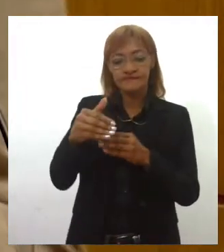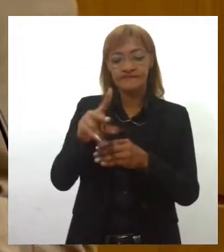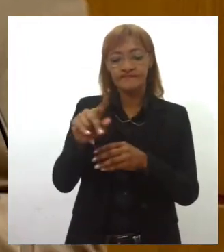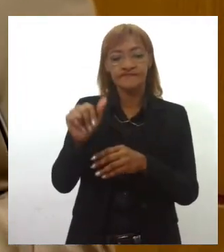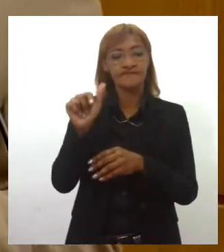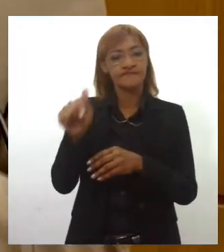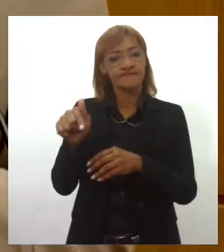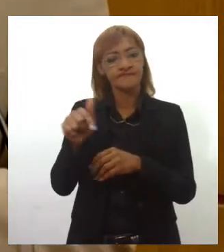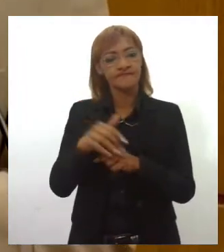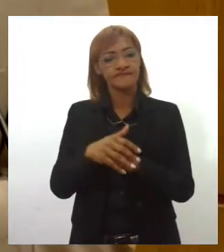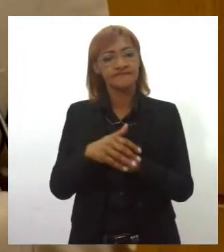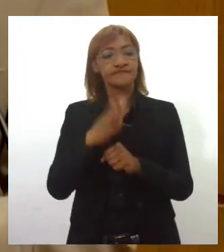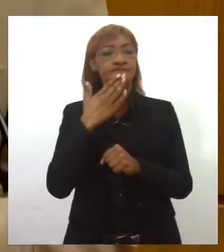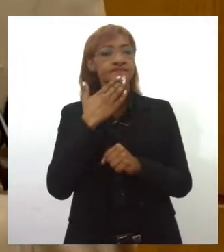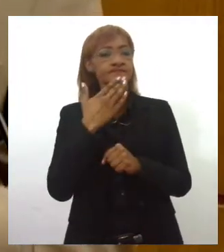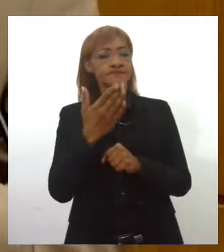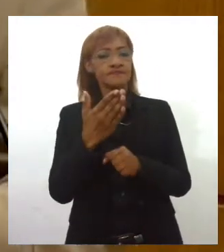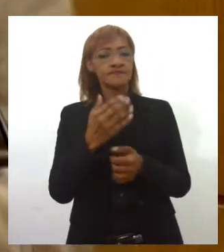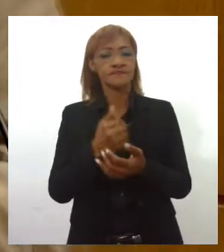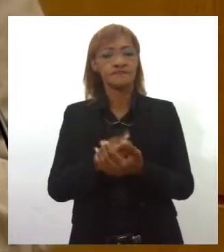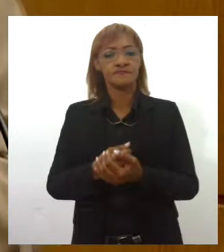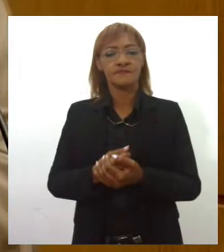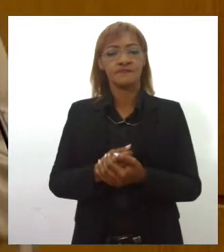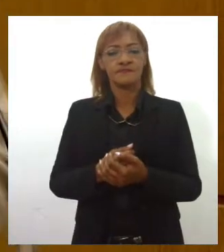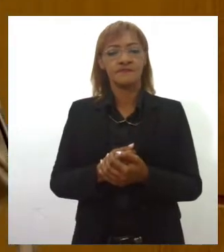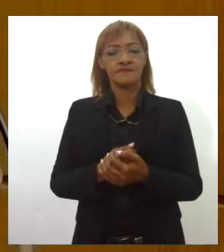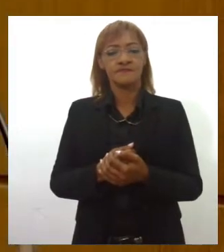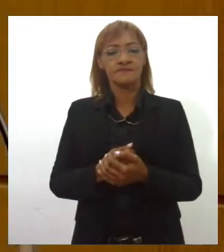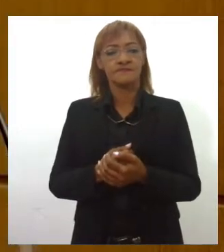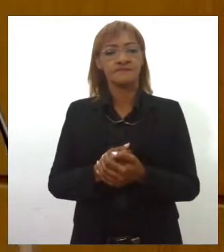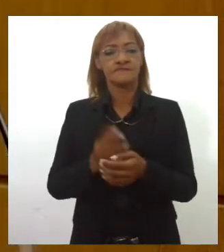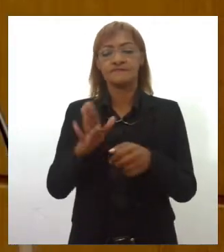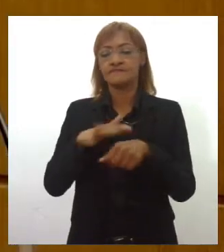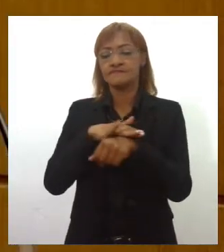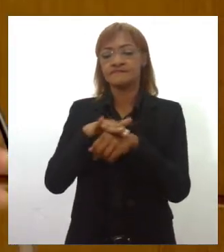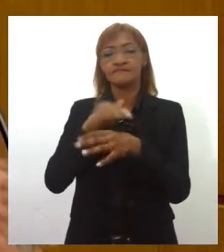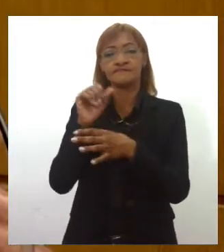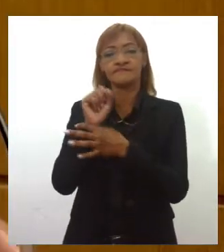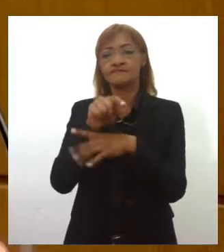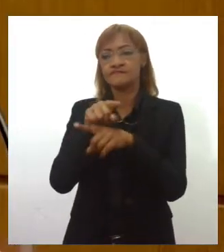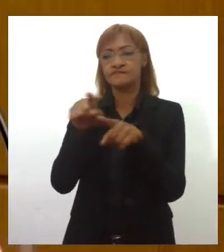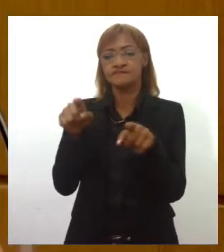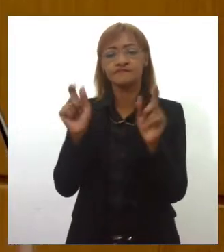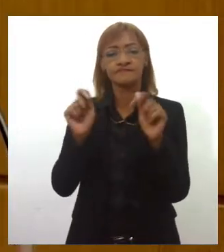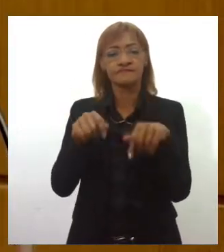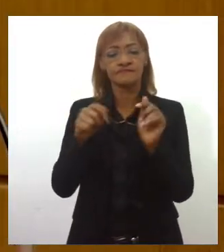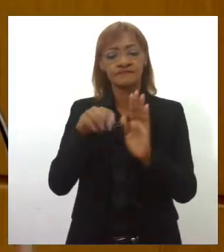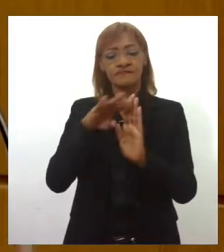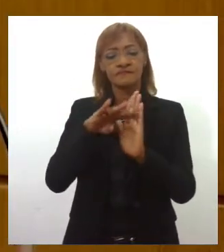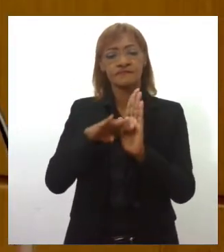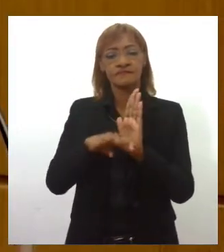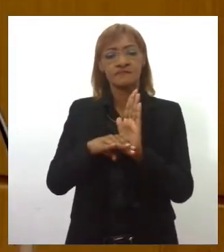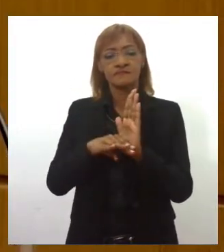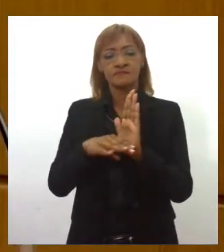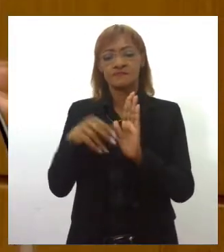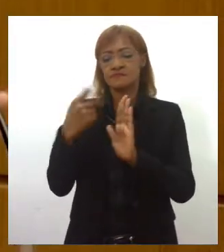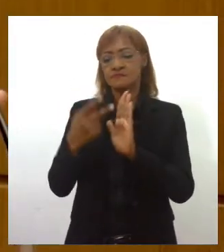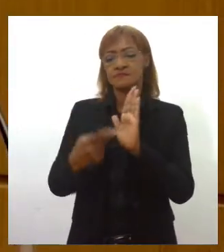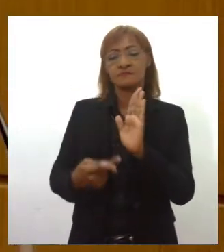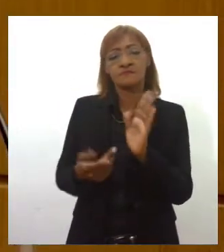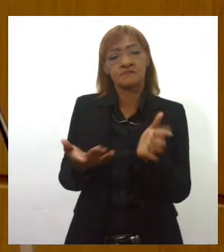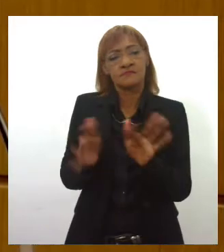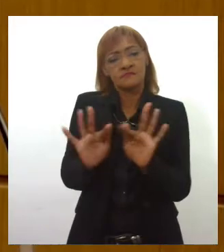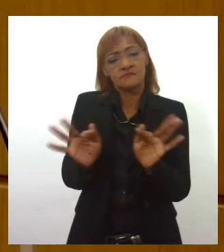eu queria solicitar à Vossa Excelência que, conversando com a assessoria da mesa, pudesse trazer à pauta esse projeto. É um projeto